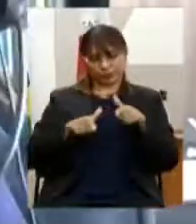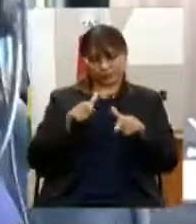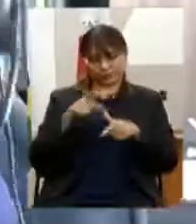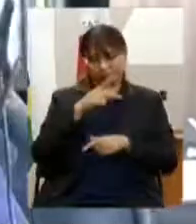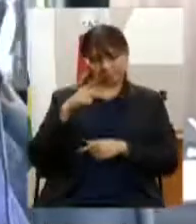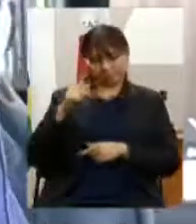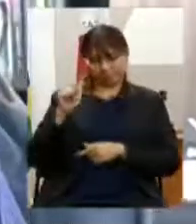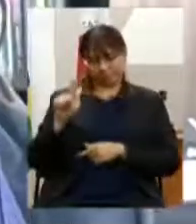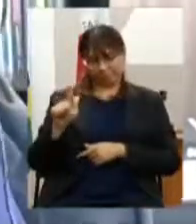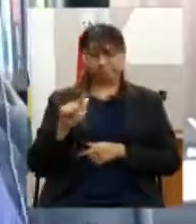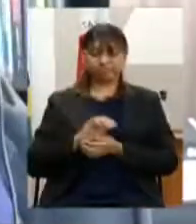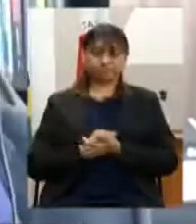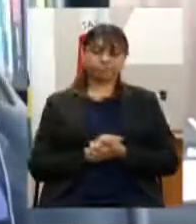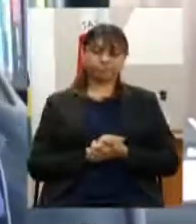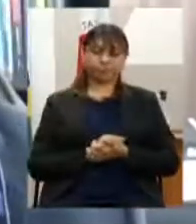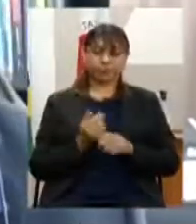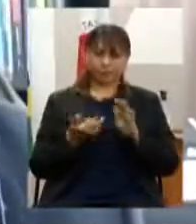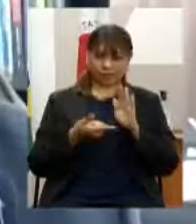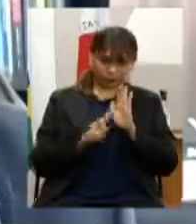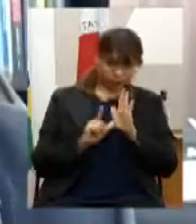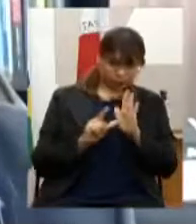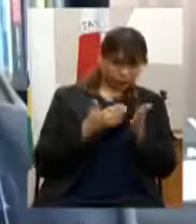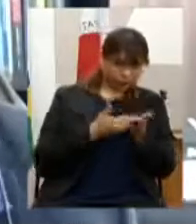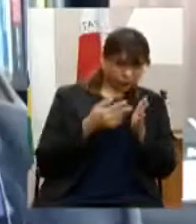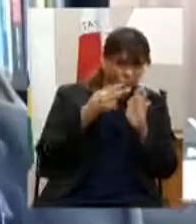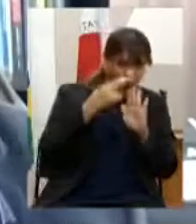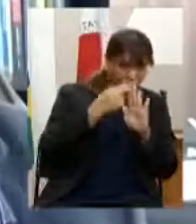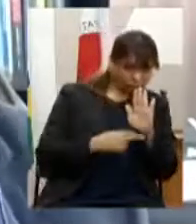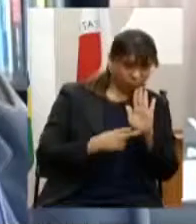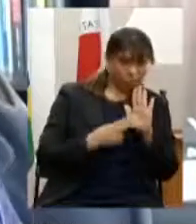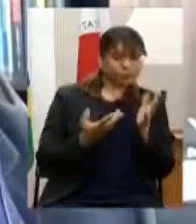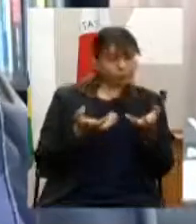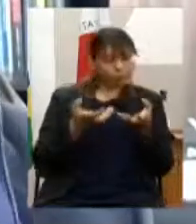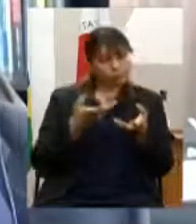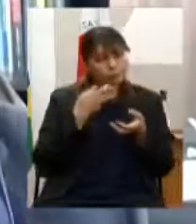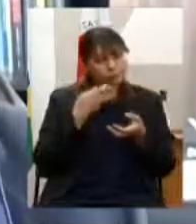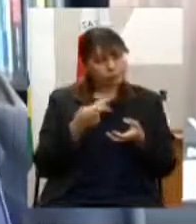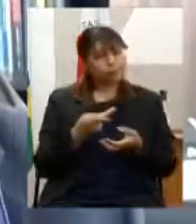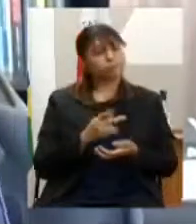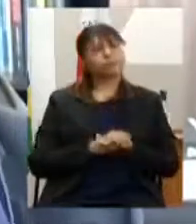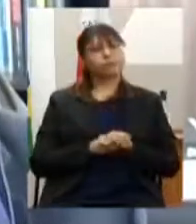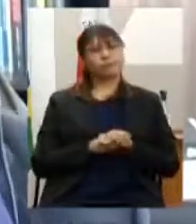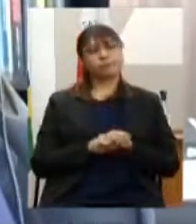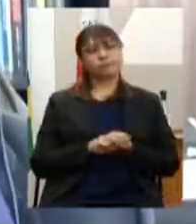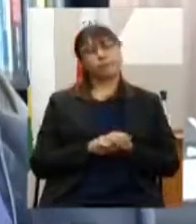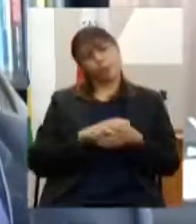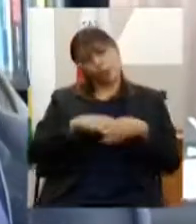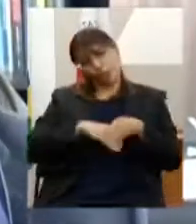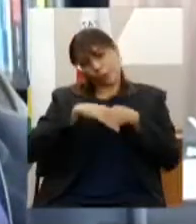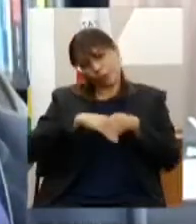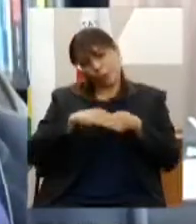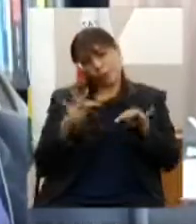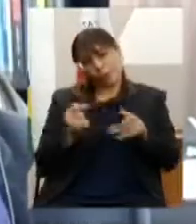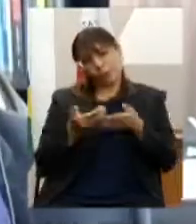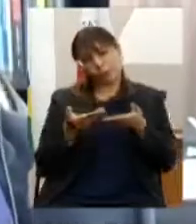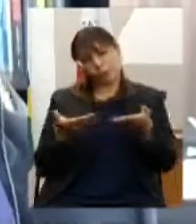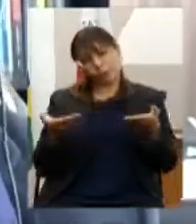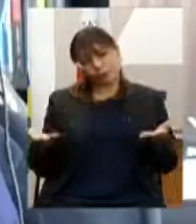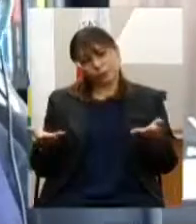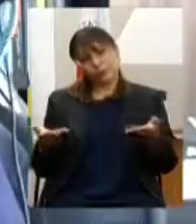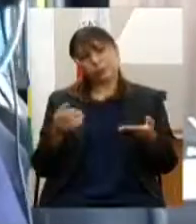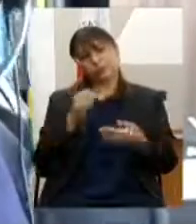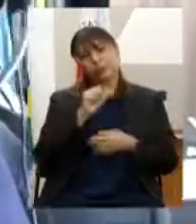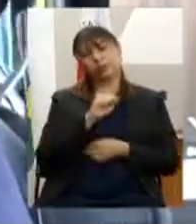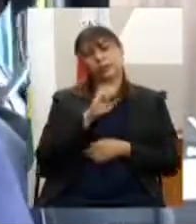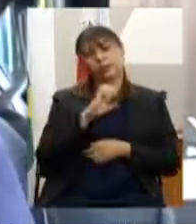só antes de começar meu relato presidente eu gostaria de deixar e cumprimentar todas as pessoas da Secult